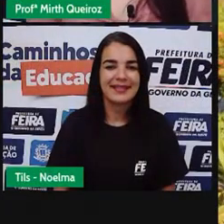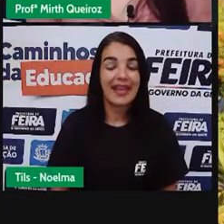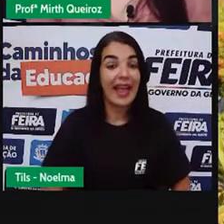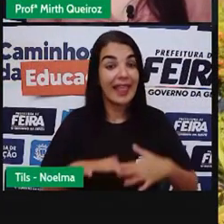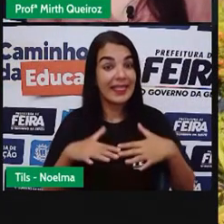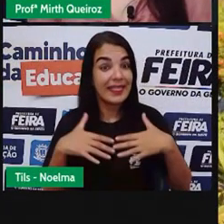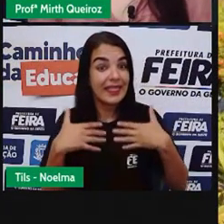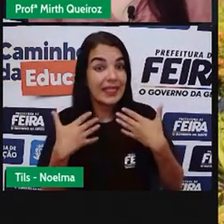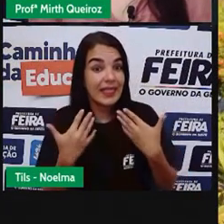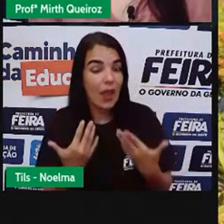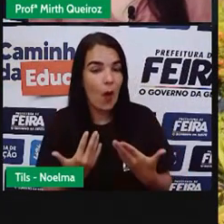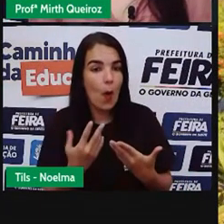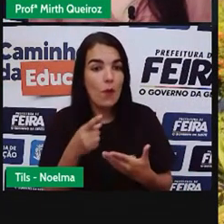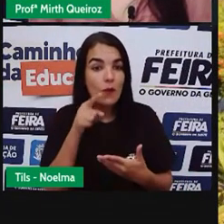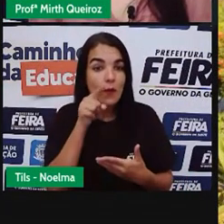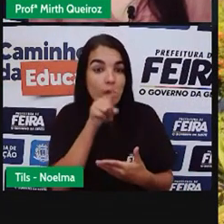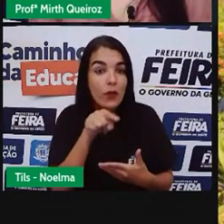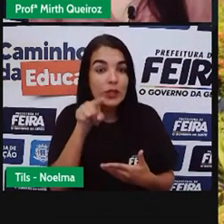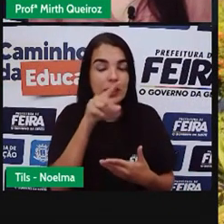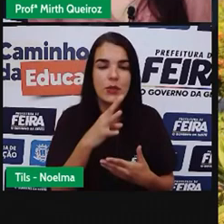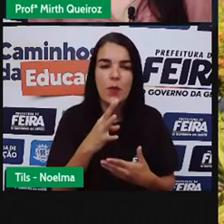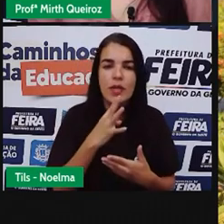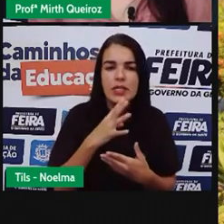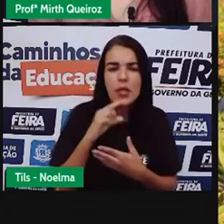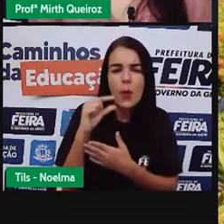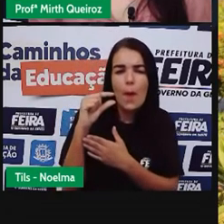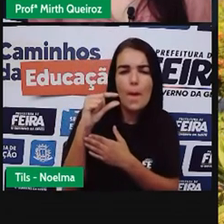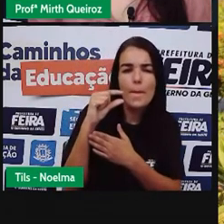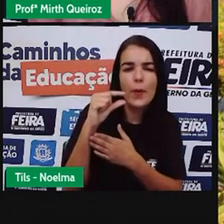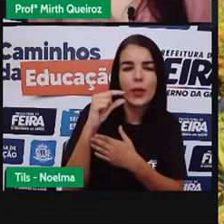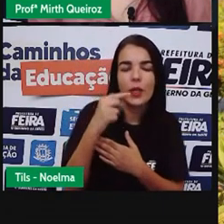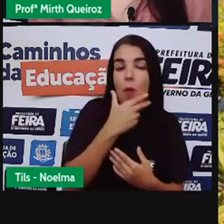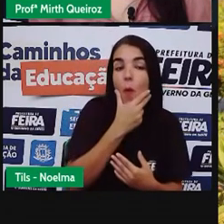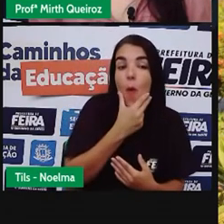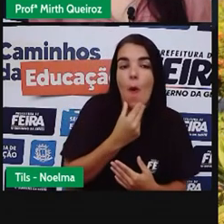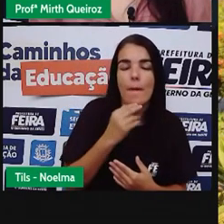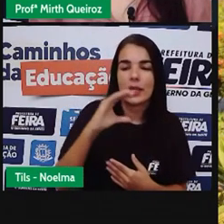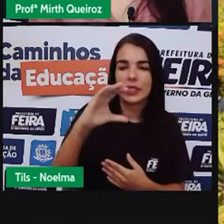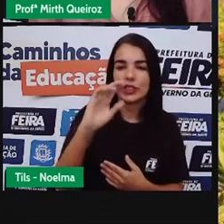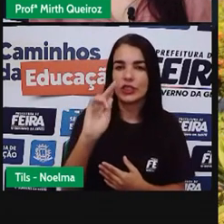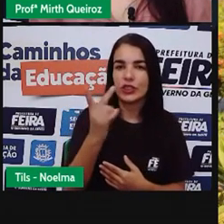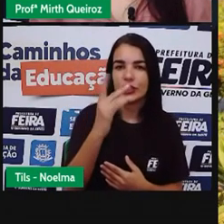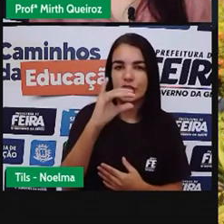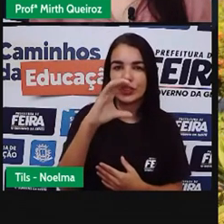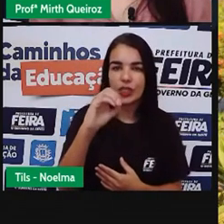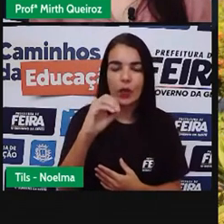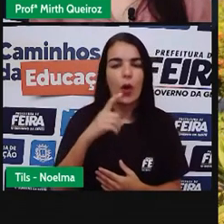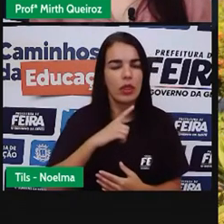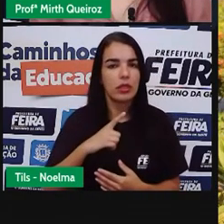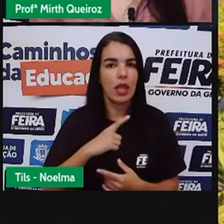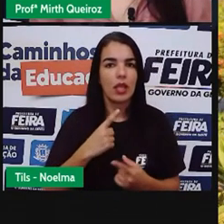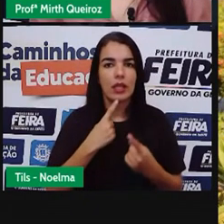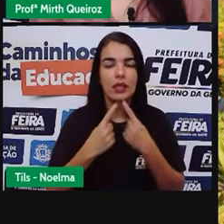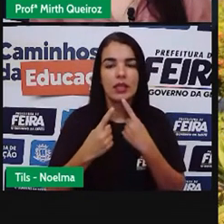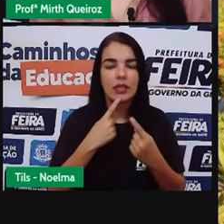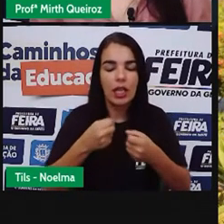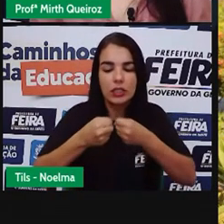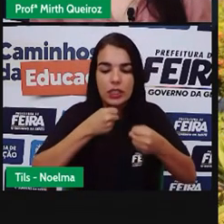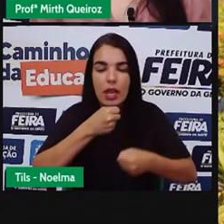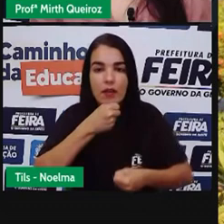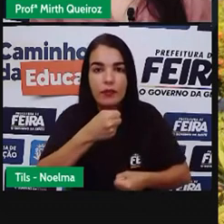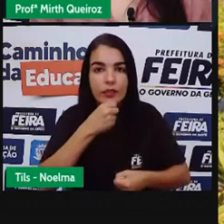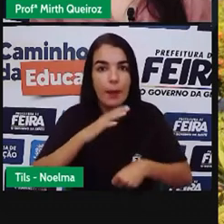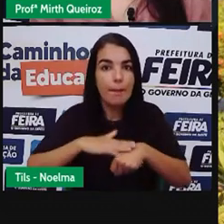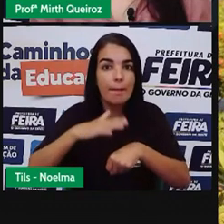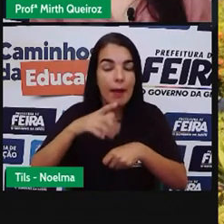Então gente Vocês conheceram aí Um pouquinho Sobre Chico Maleiro Na verdade Tem entrevistas maiores Porém por questões De